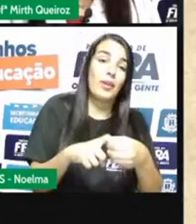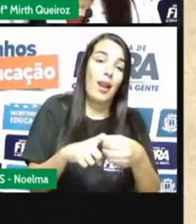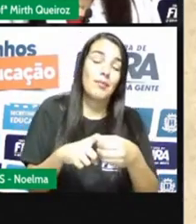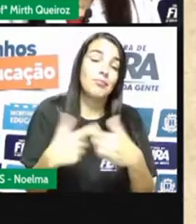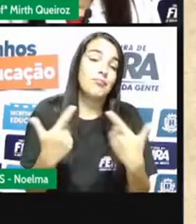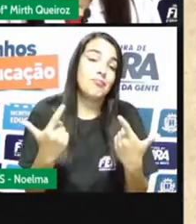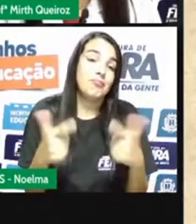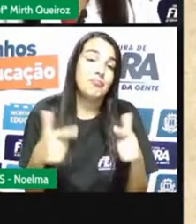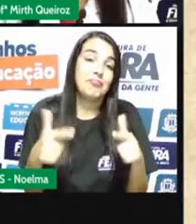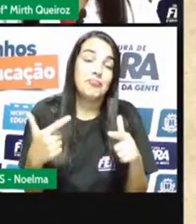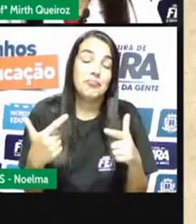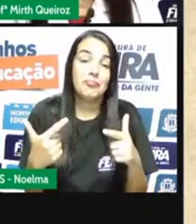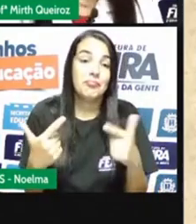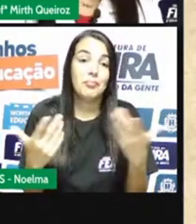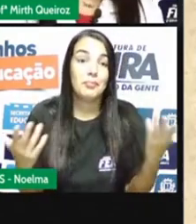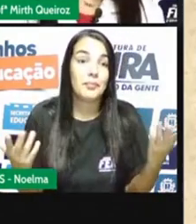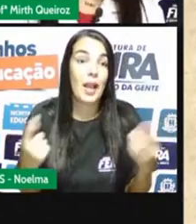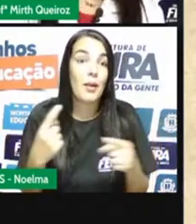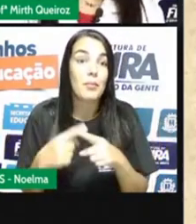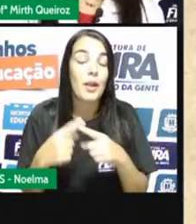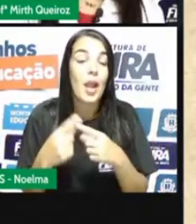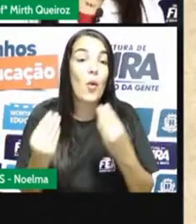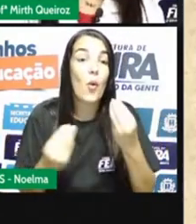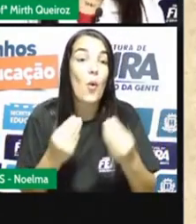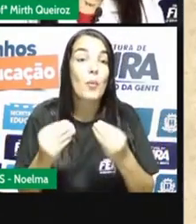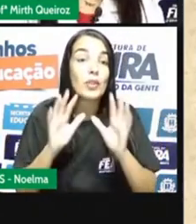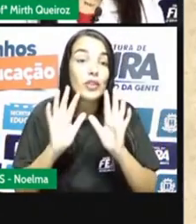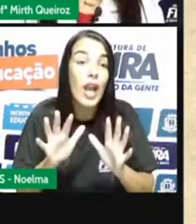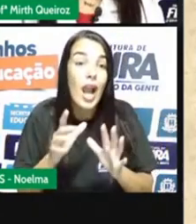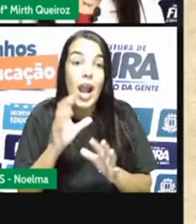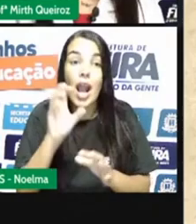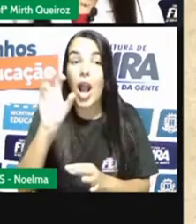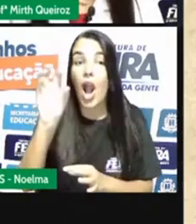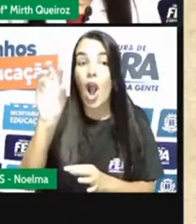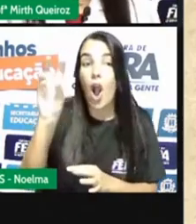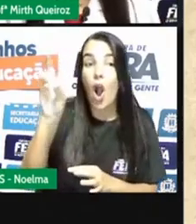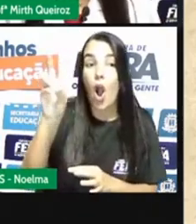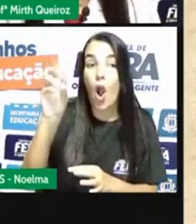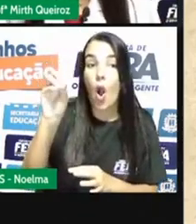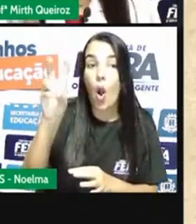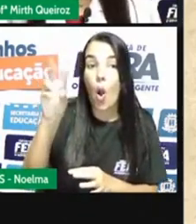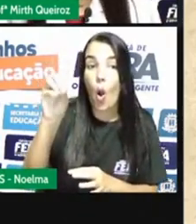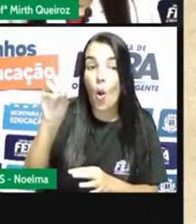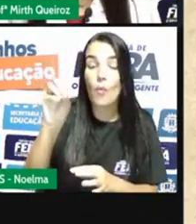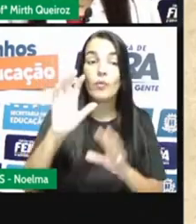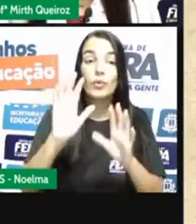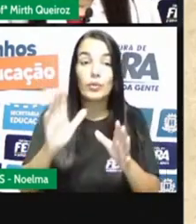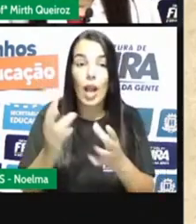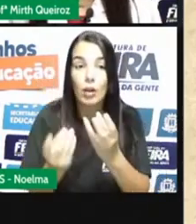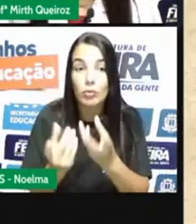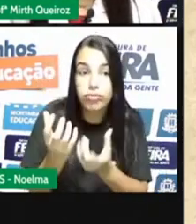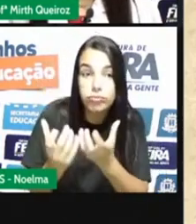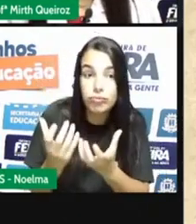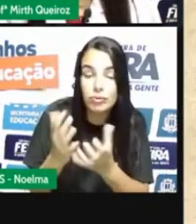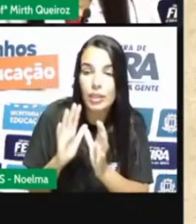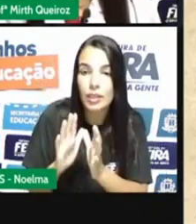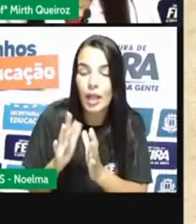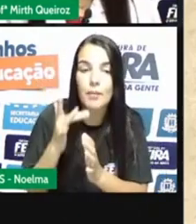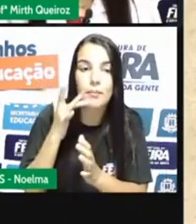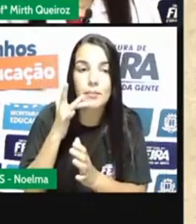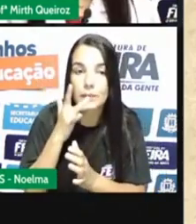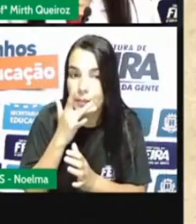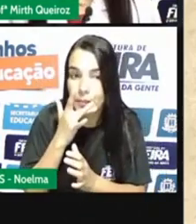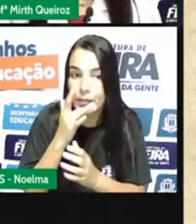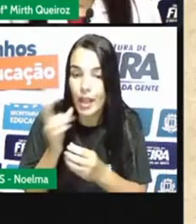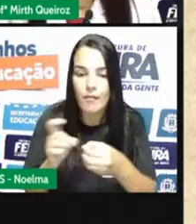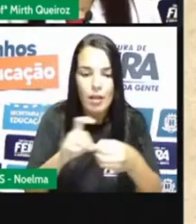pode mais reverter, fazer com que volte à posição inicial, que é ser viscoso ali, separando a gema e a